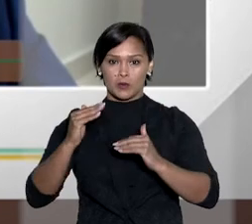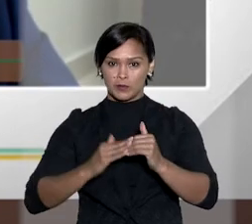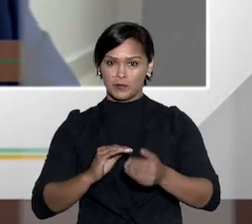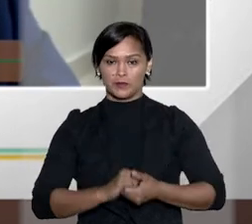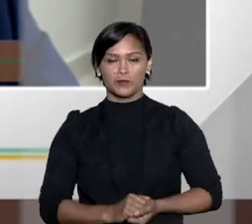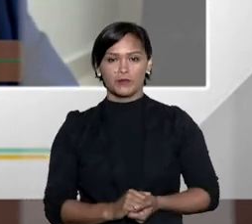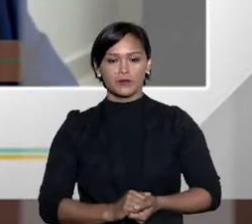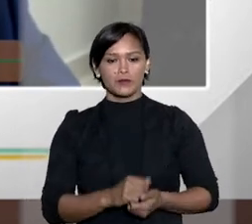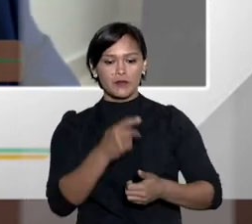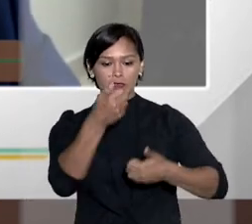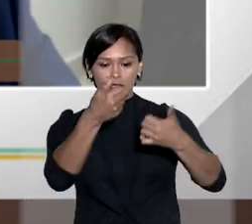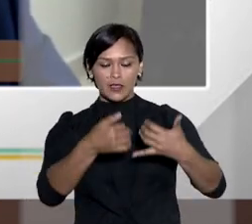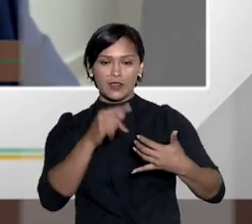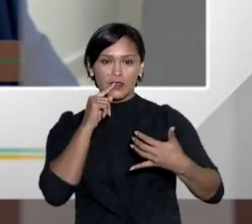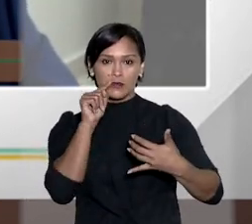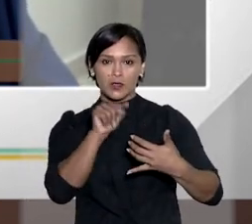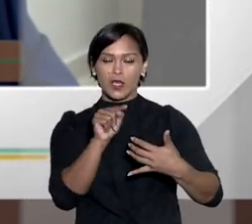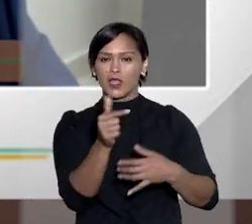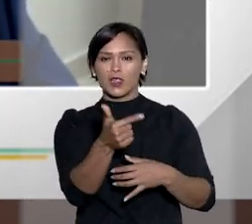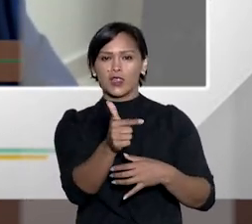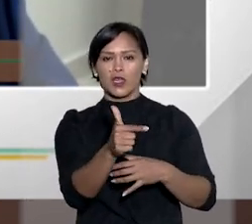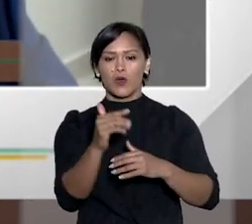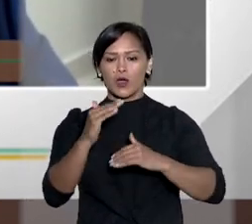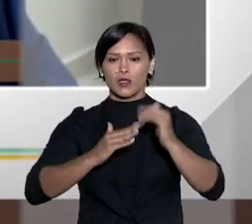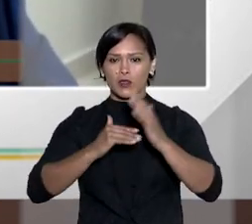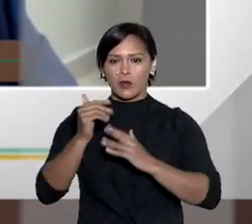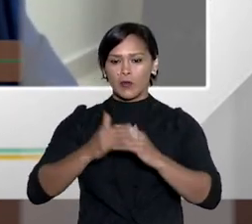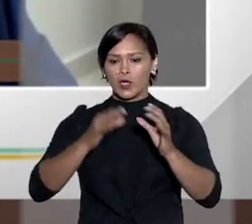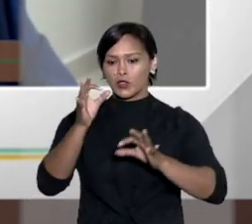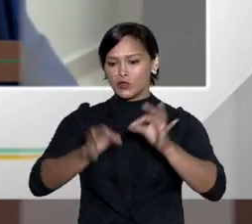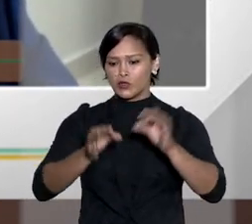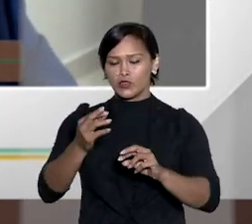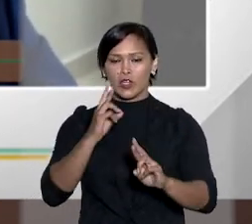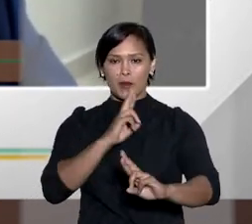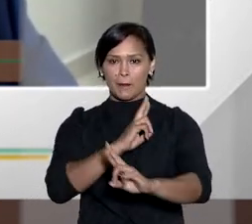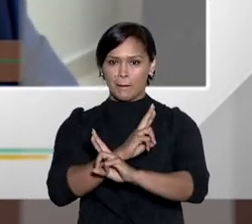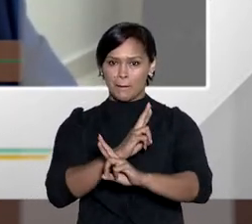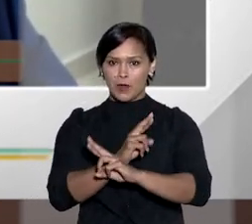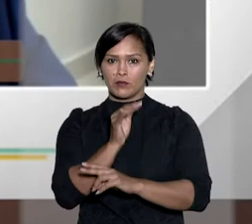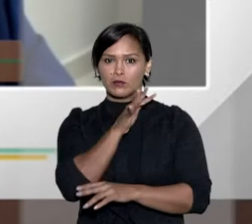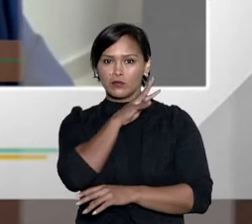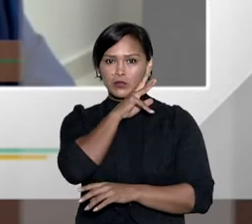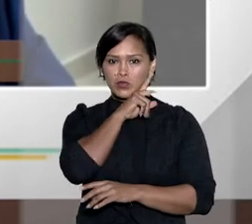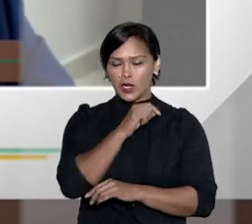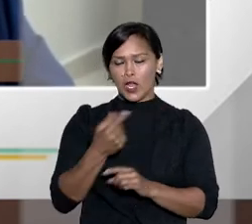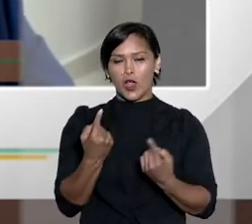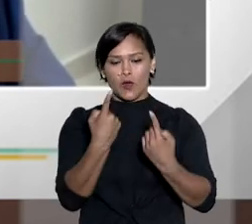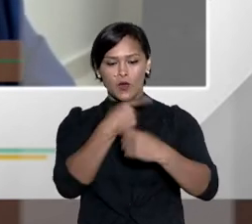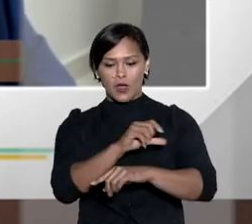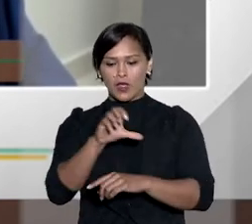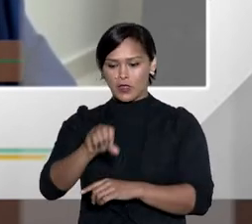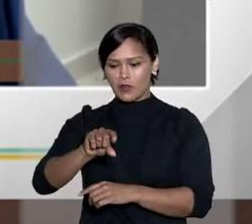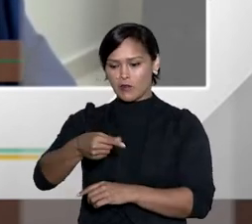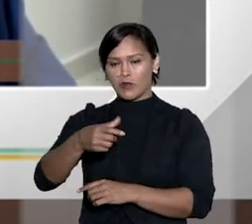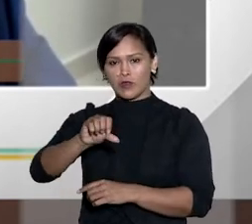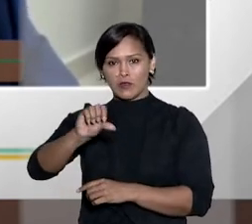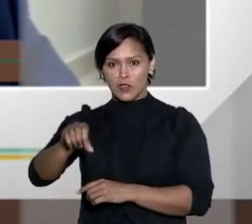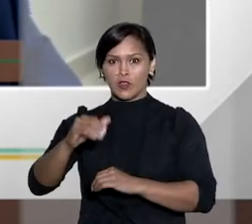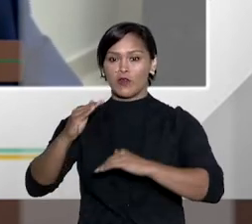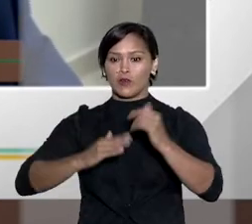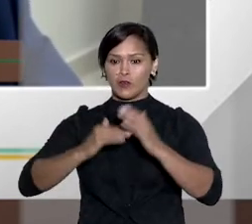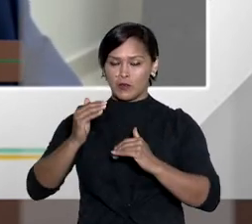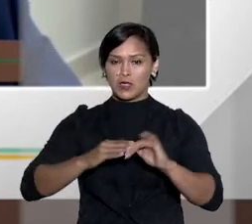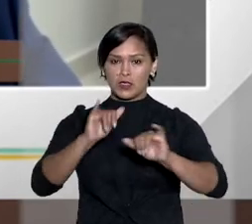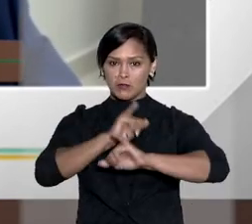Ela diz o que não é da competência do juizado fazendário. Ao contrário da 9.099, que diz o que é da competência.